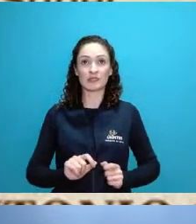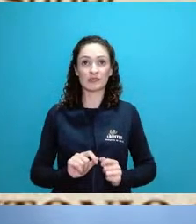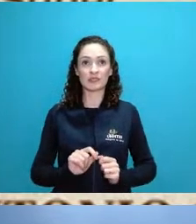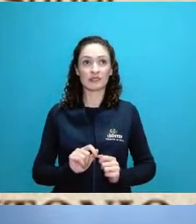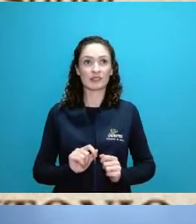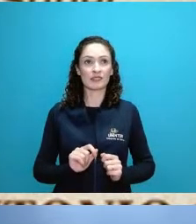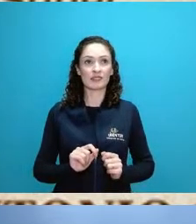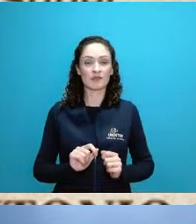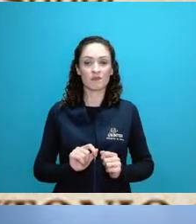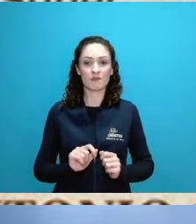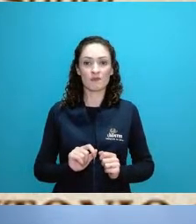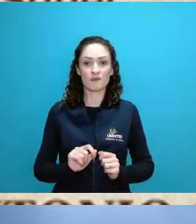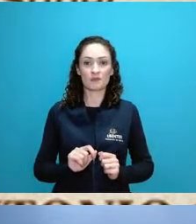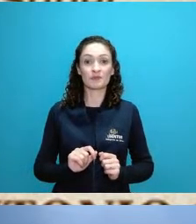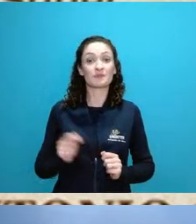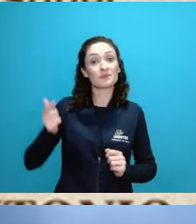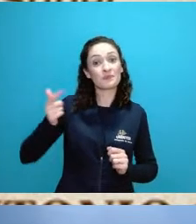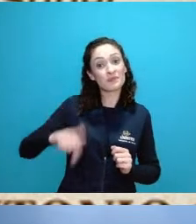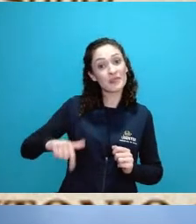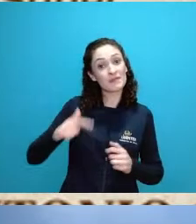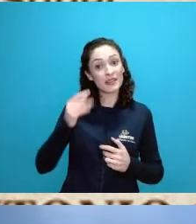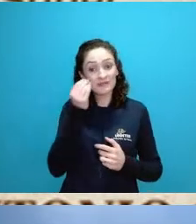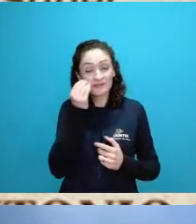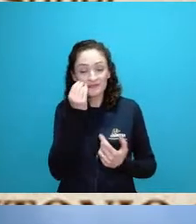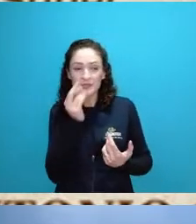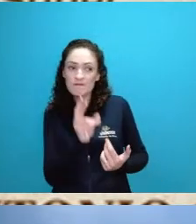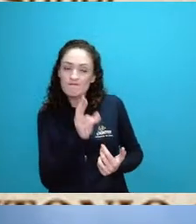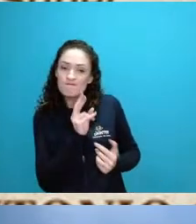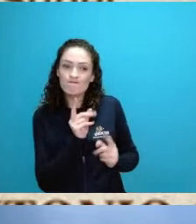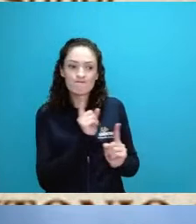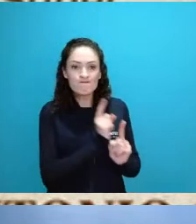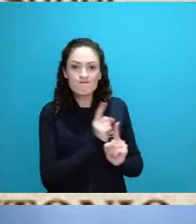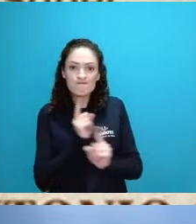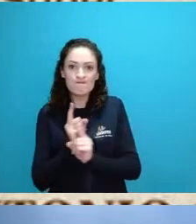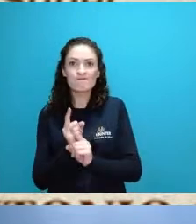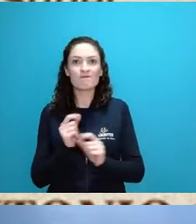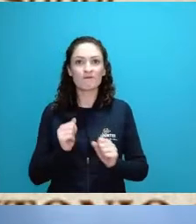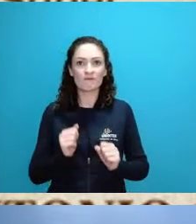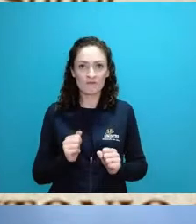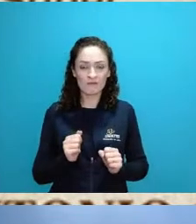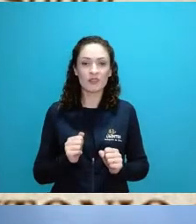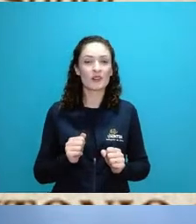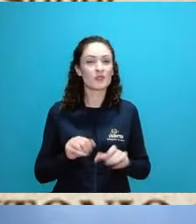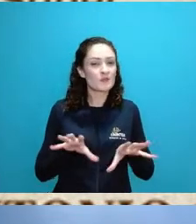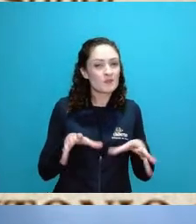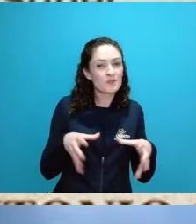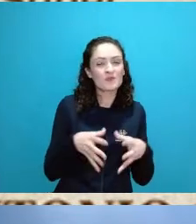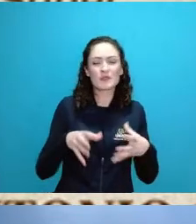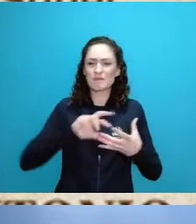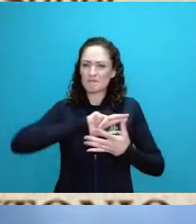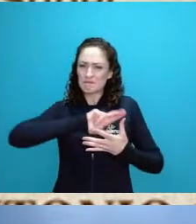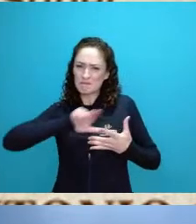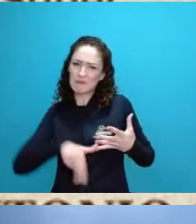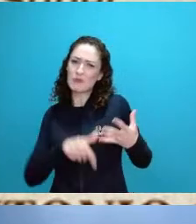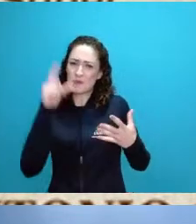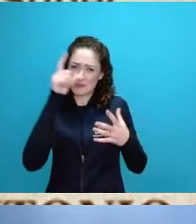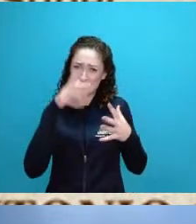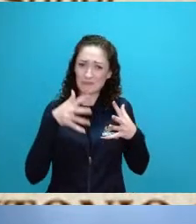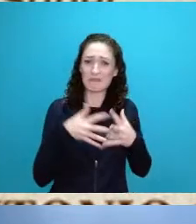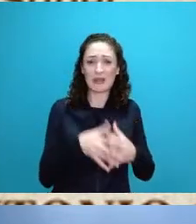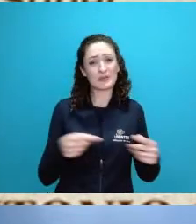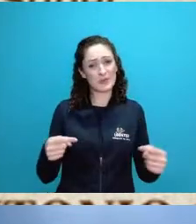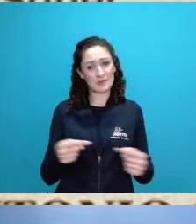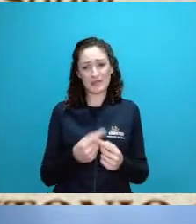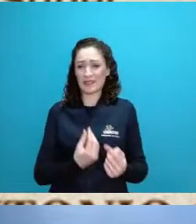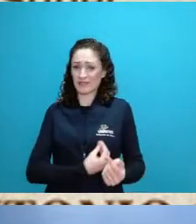solucionar uma viabilidade de coexistência de um conjunto muito complexo nesse planeta com a nossa vivência